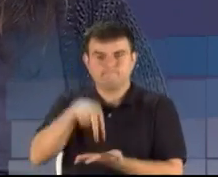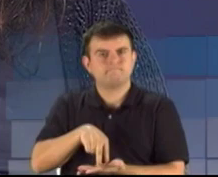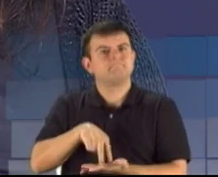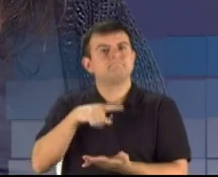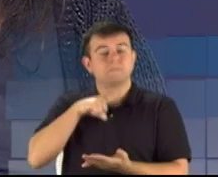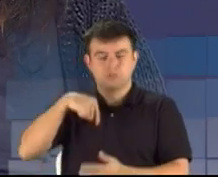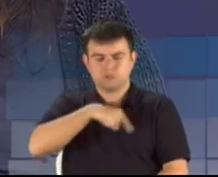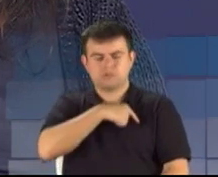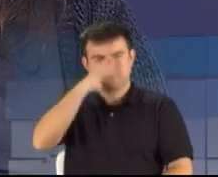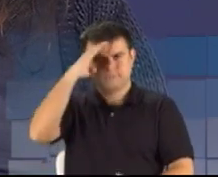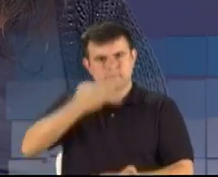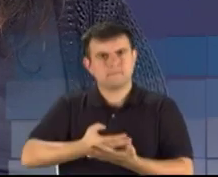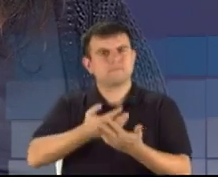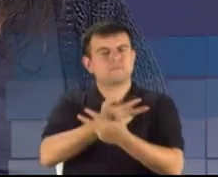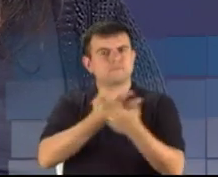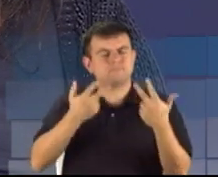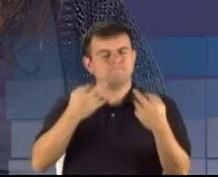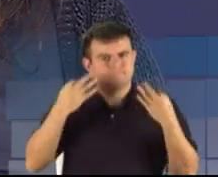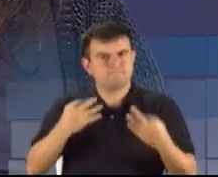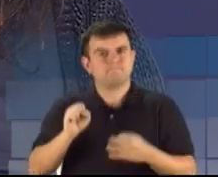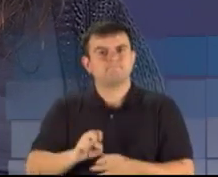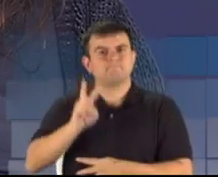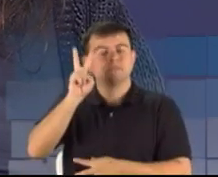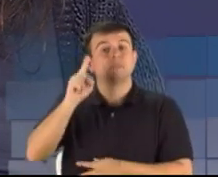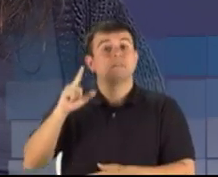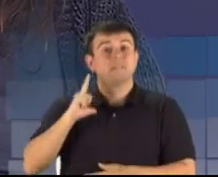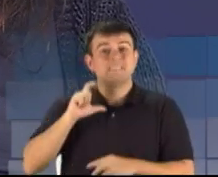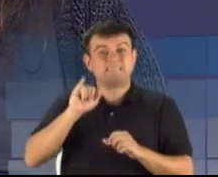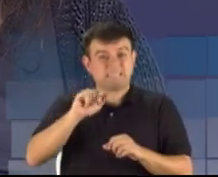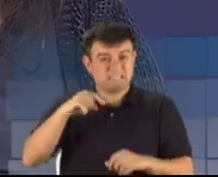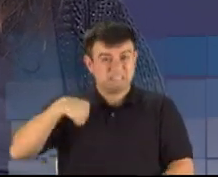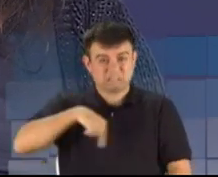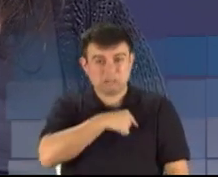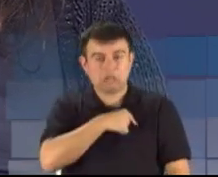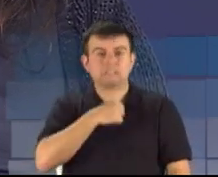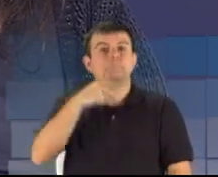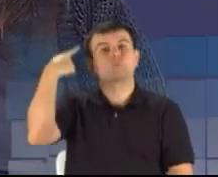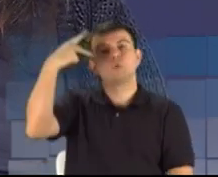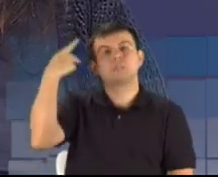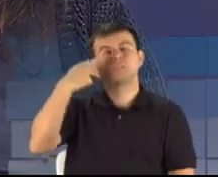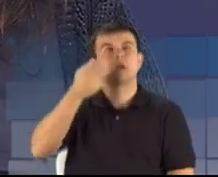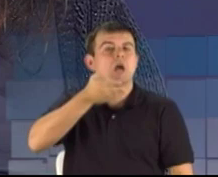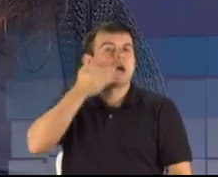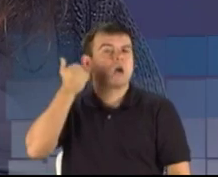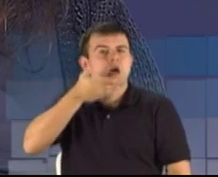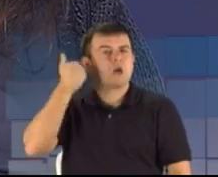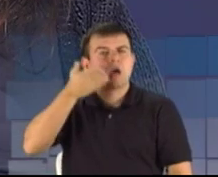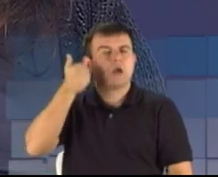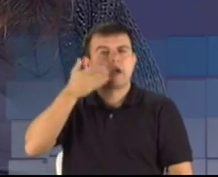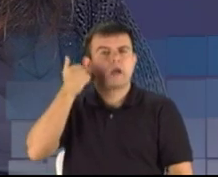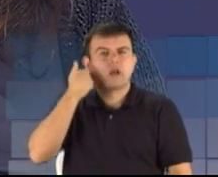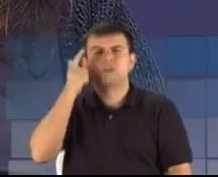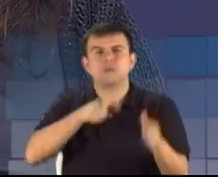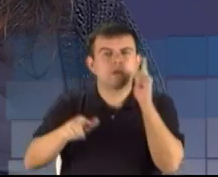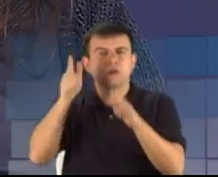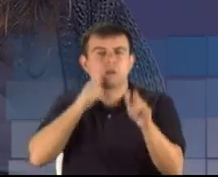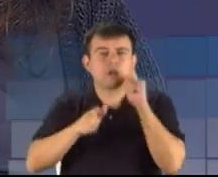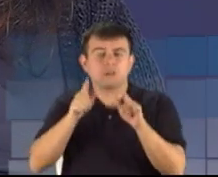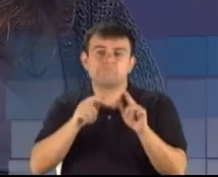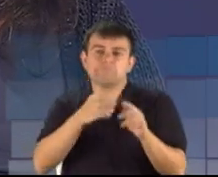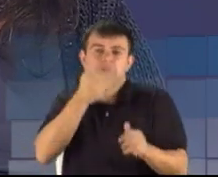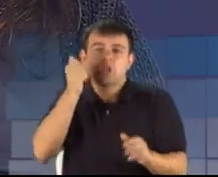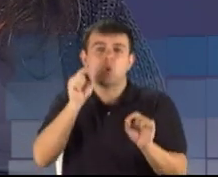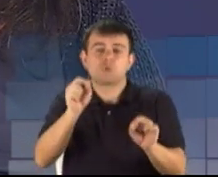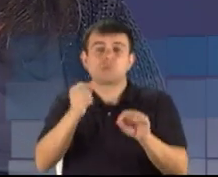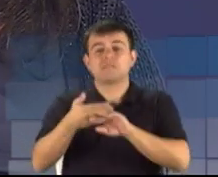ideal. Se fosse para ficar ganhando os benefícios da política e os privilégios, a gente teria ficado no governo